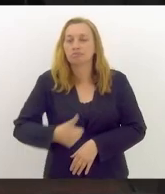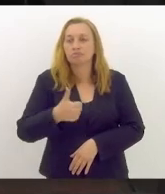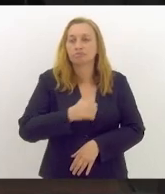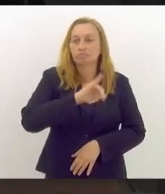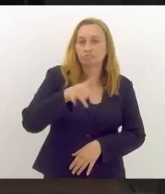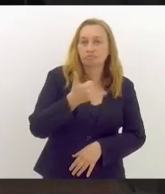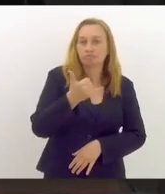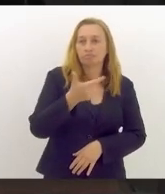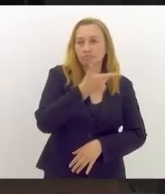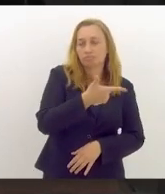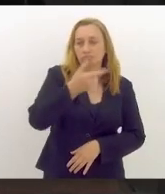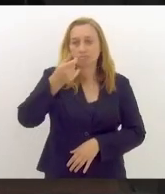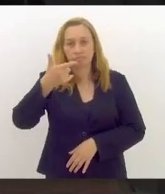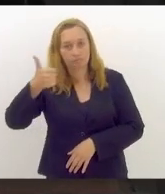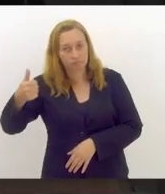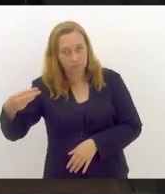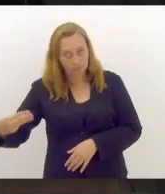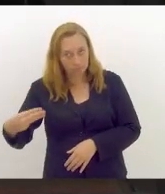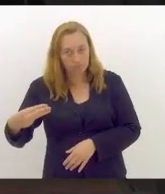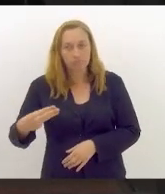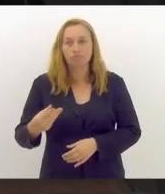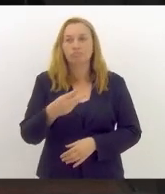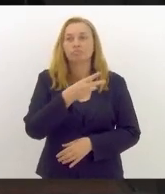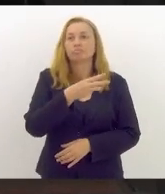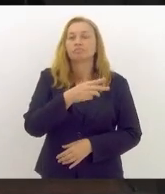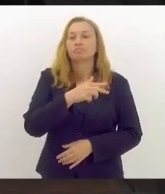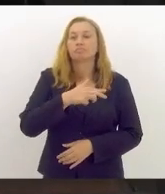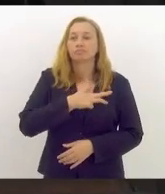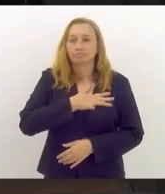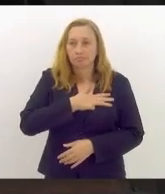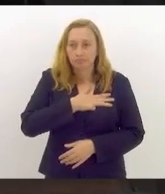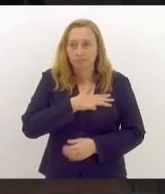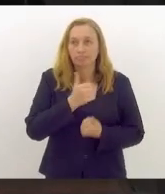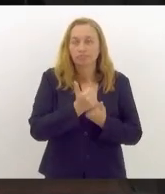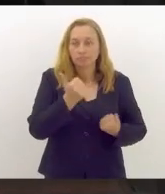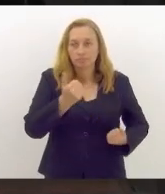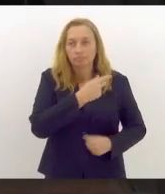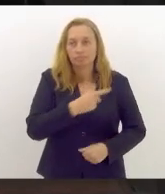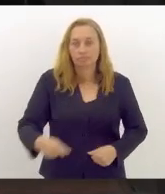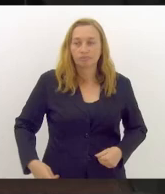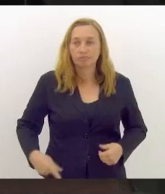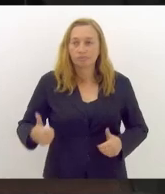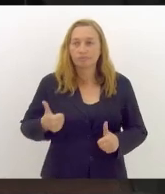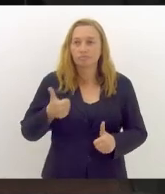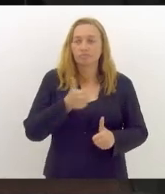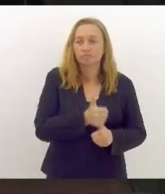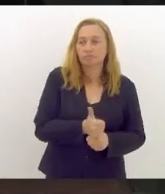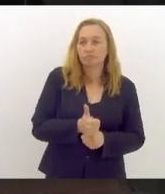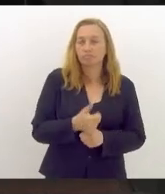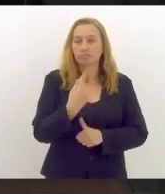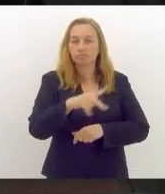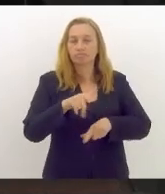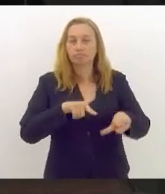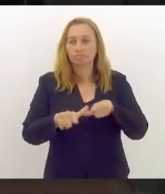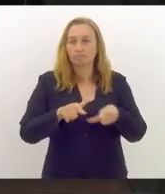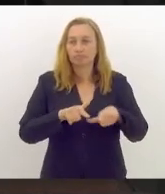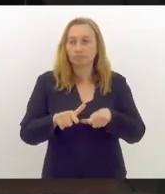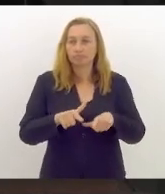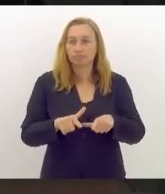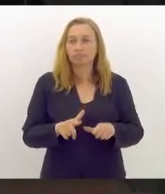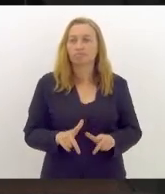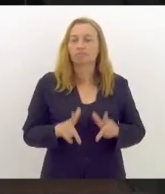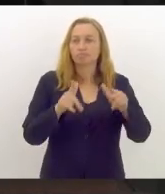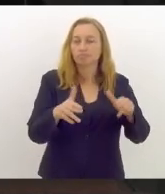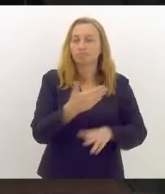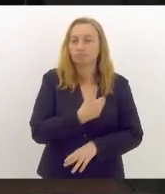2023, o presidente eleito, o vice-presidente eleito assumam as suas funções, assim como os